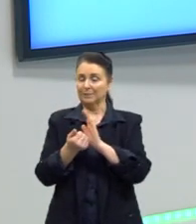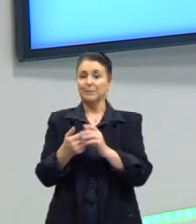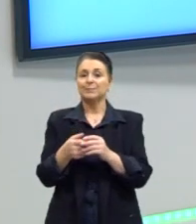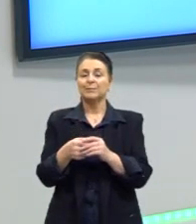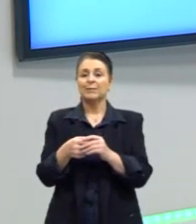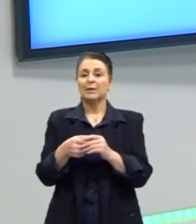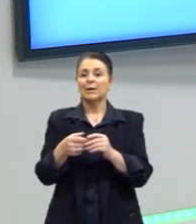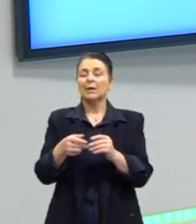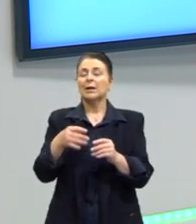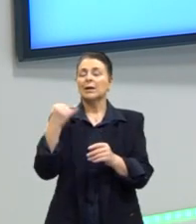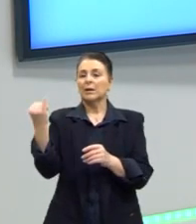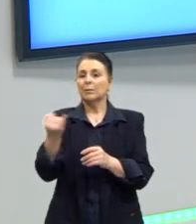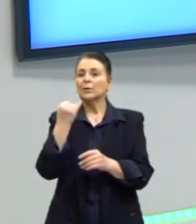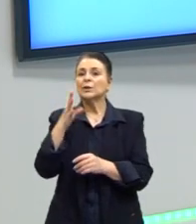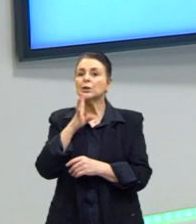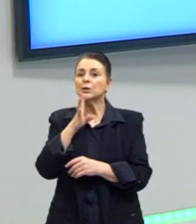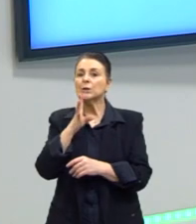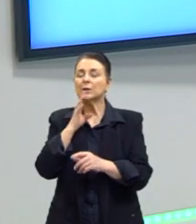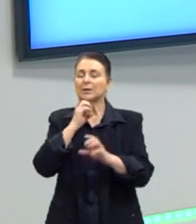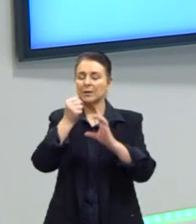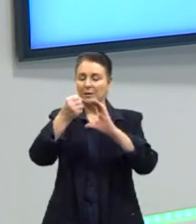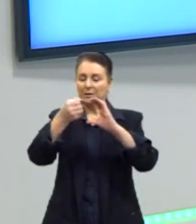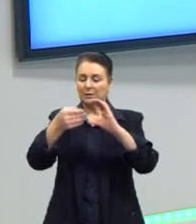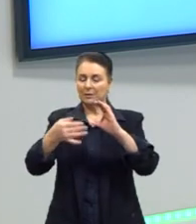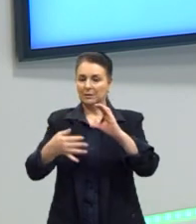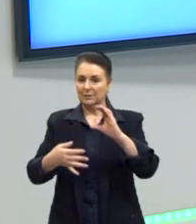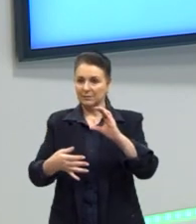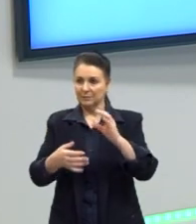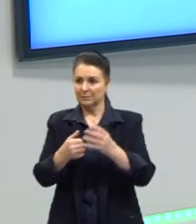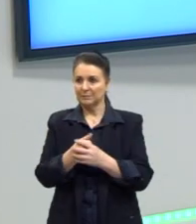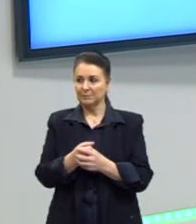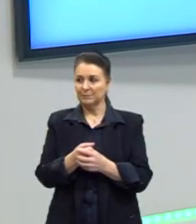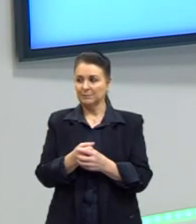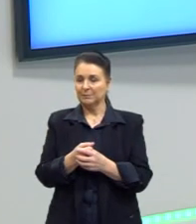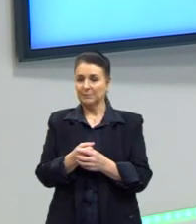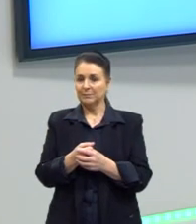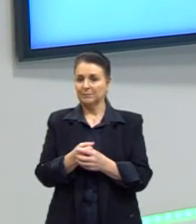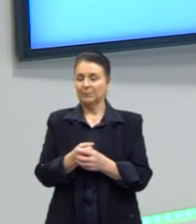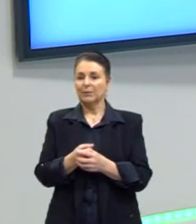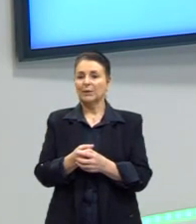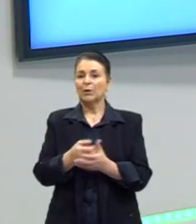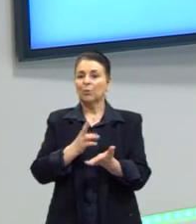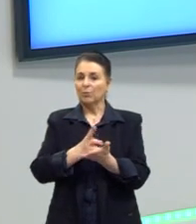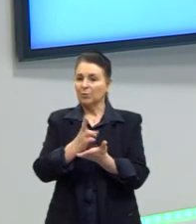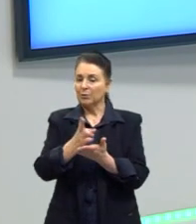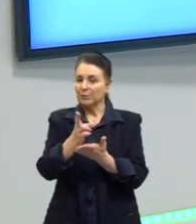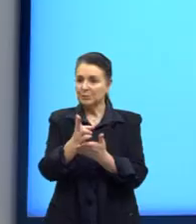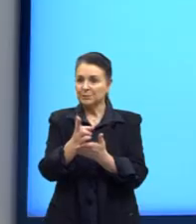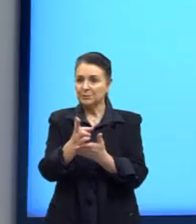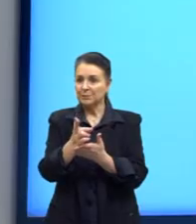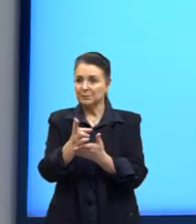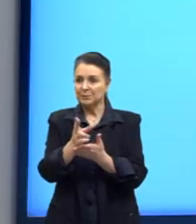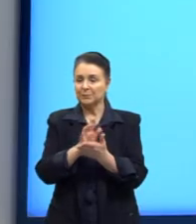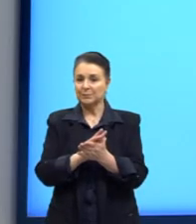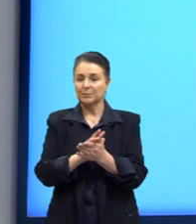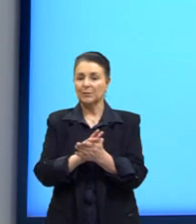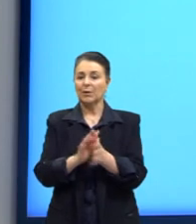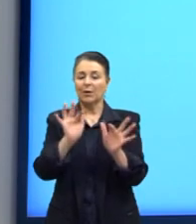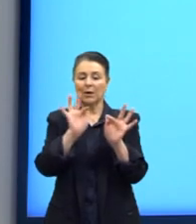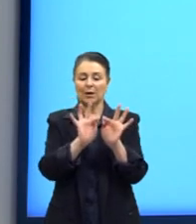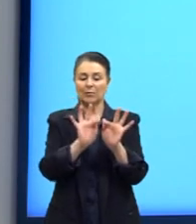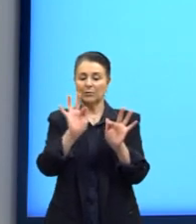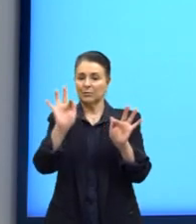ter conhecimento dessas características, tá? Ainda, então, trazendo um pouco sobre a função,